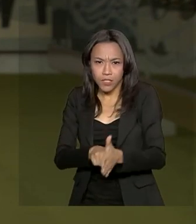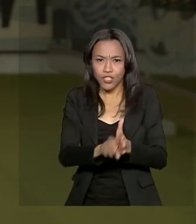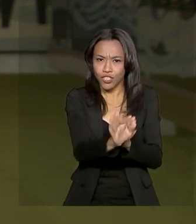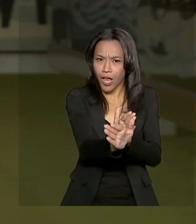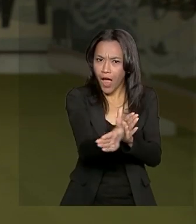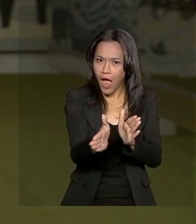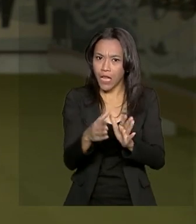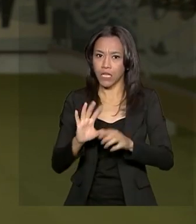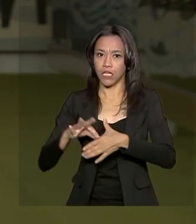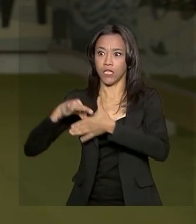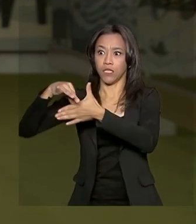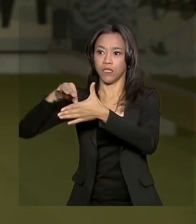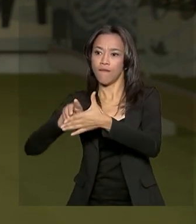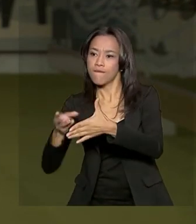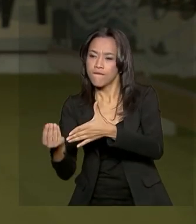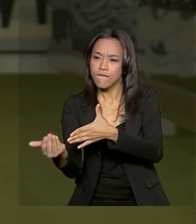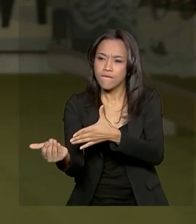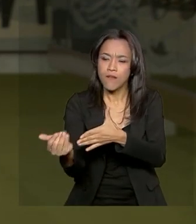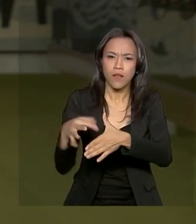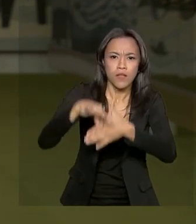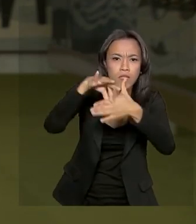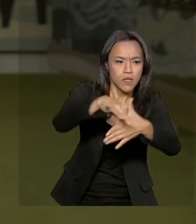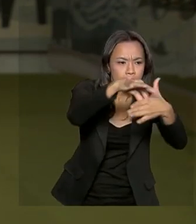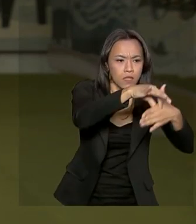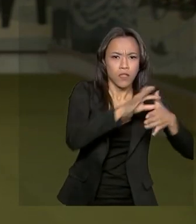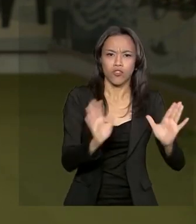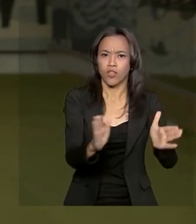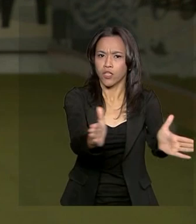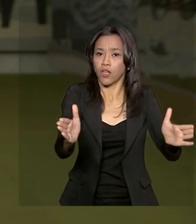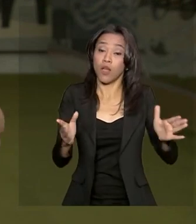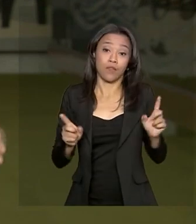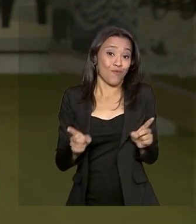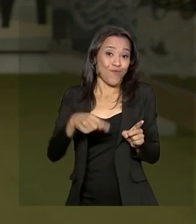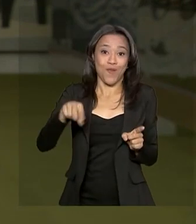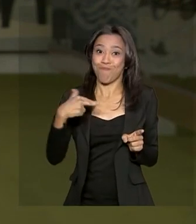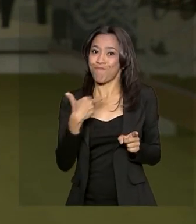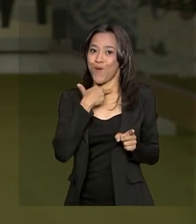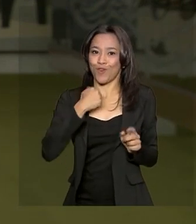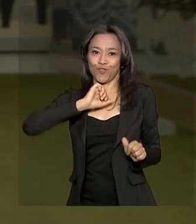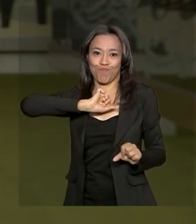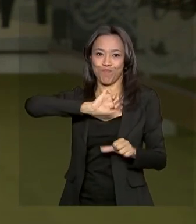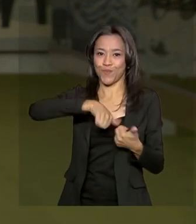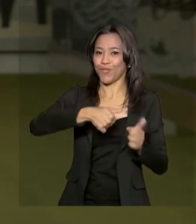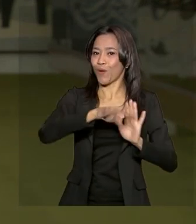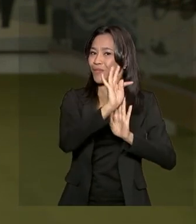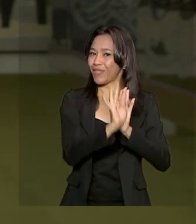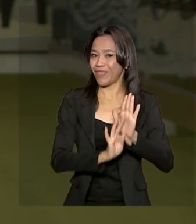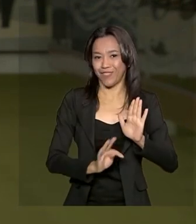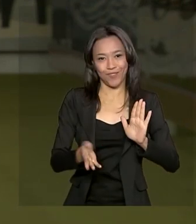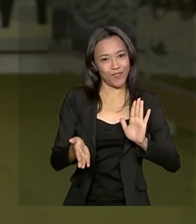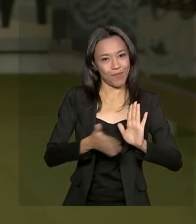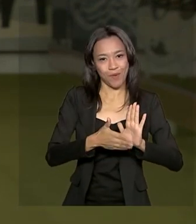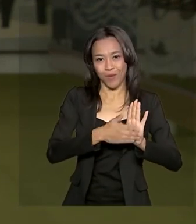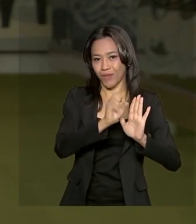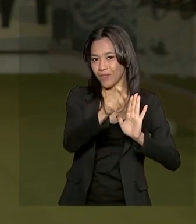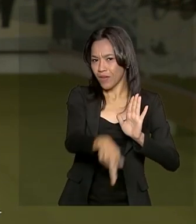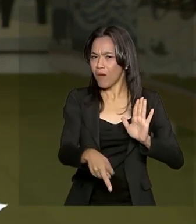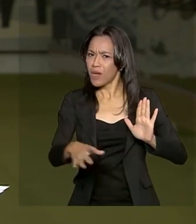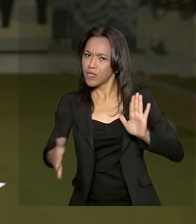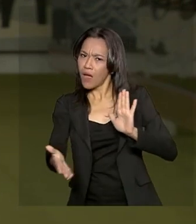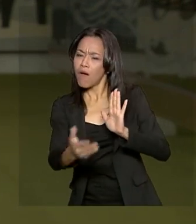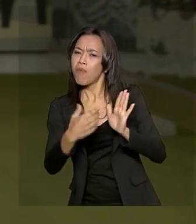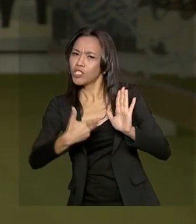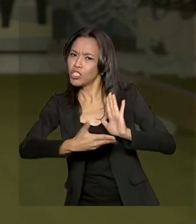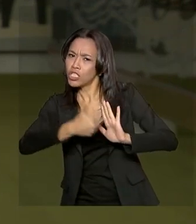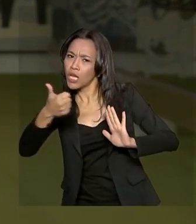pelas lideranças. Nessa fase de tramitação, os deputados não podem mais alterar o texto, mas podem retirar partes daquilo que foi